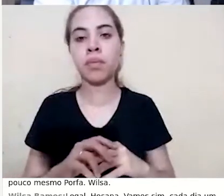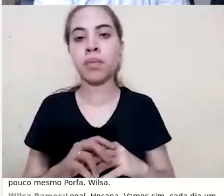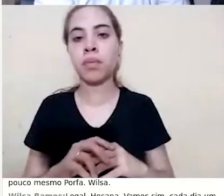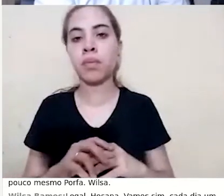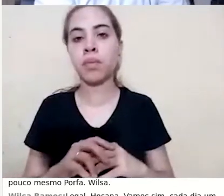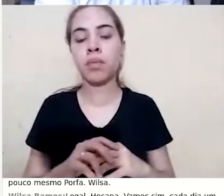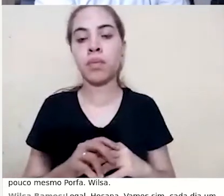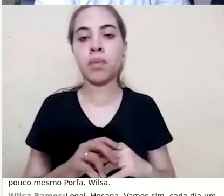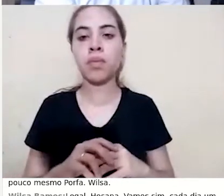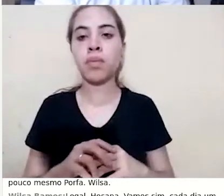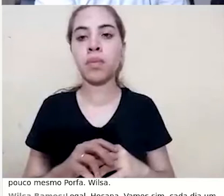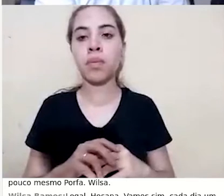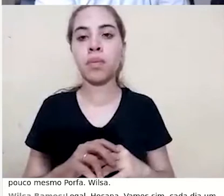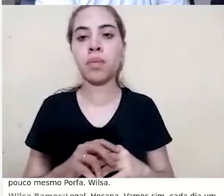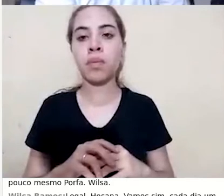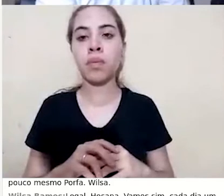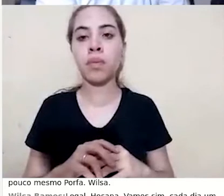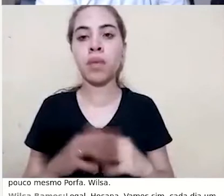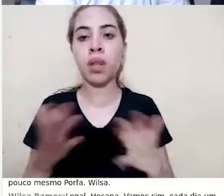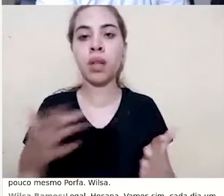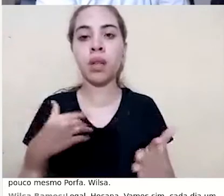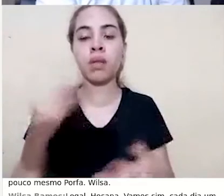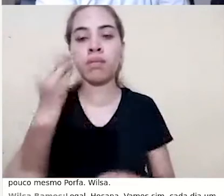um beijo